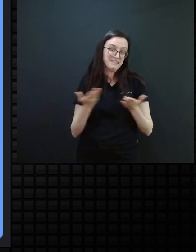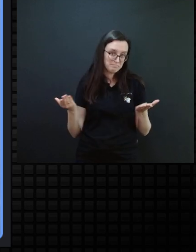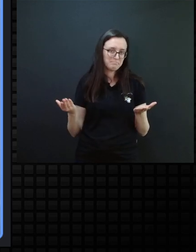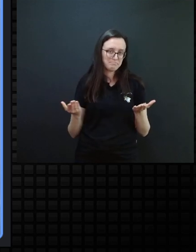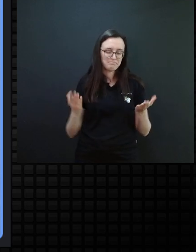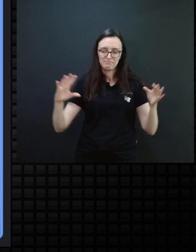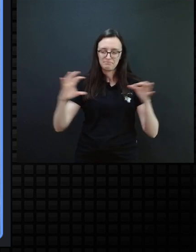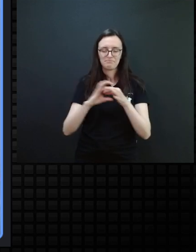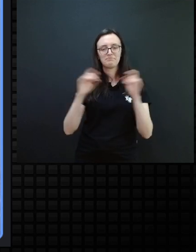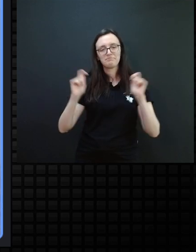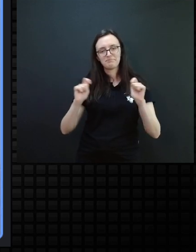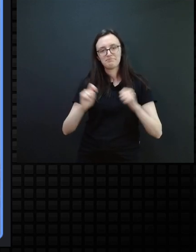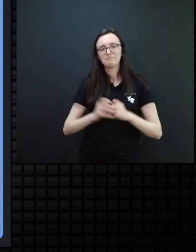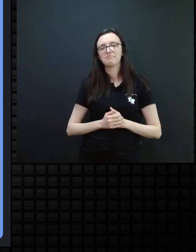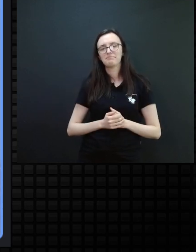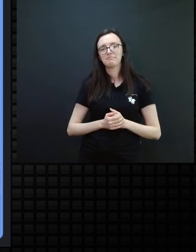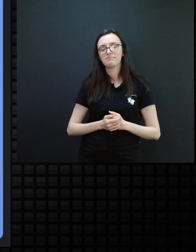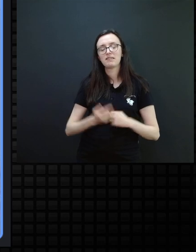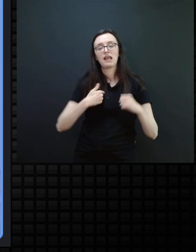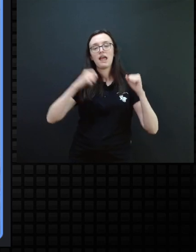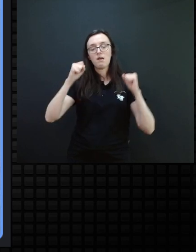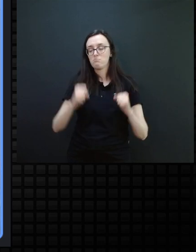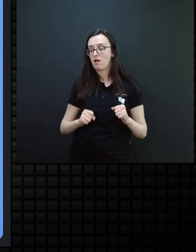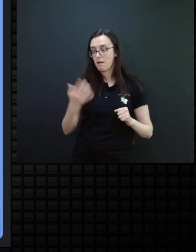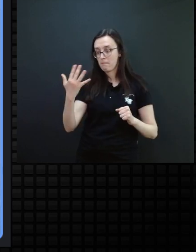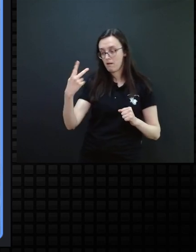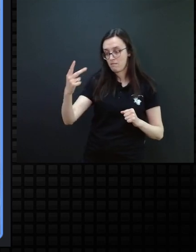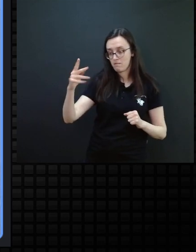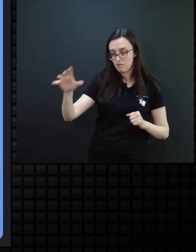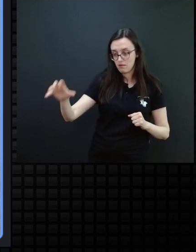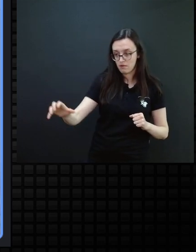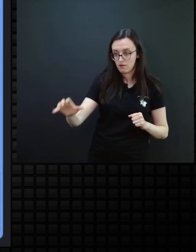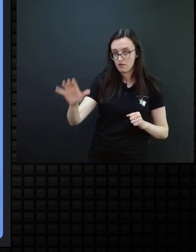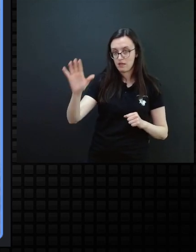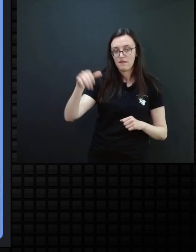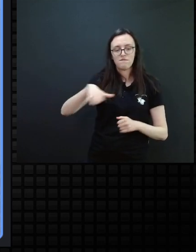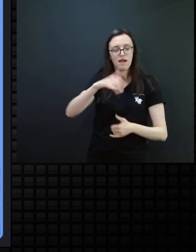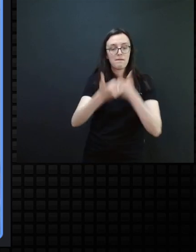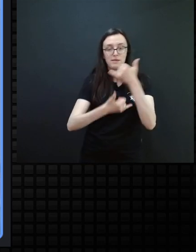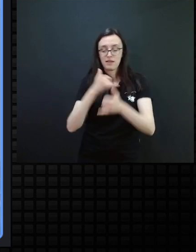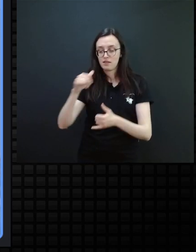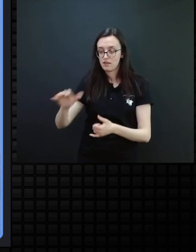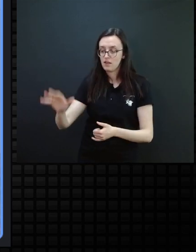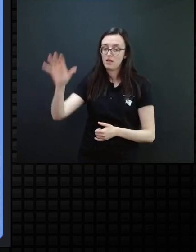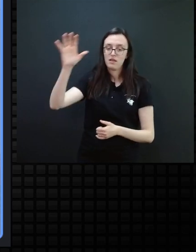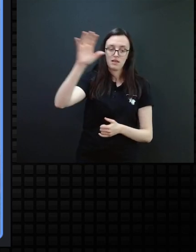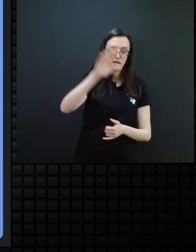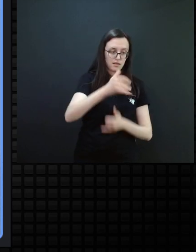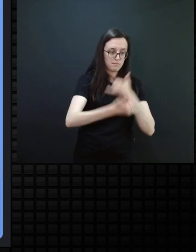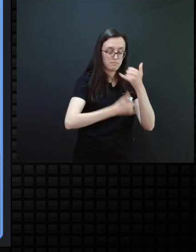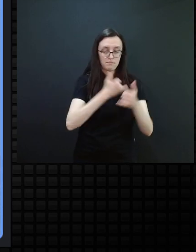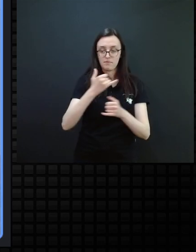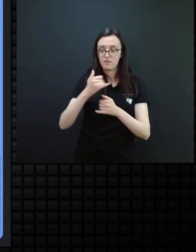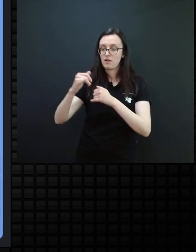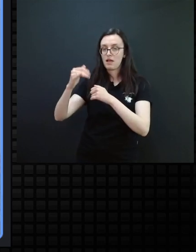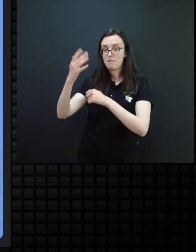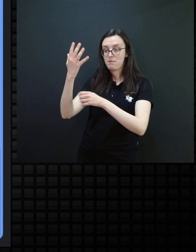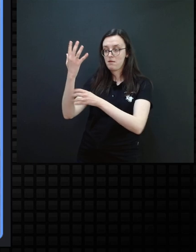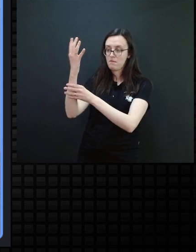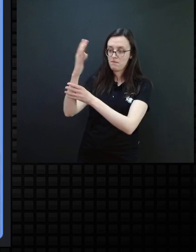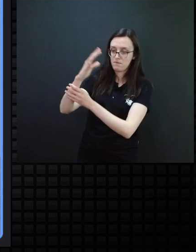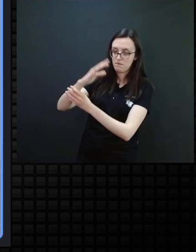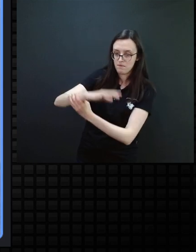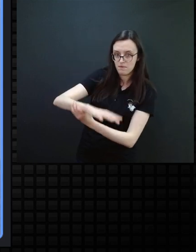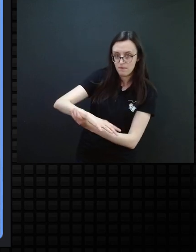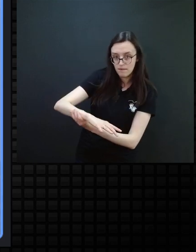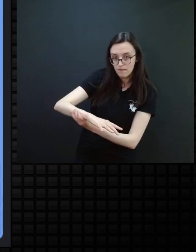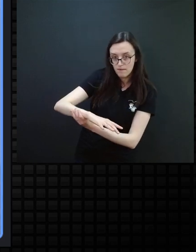Eu posso levantar a mãozinha dela quando ela vai vir para um brinquedo e depois abaixar o bracinho levanto e